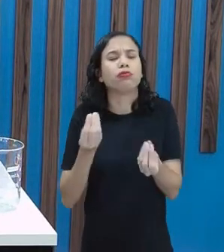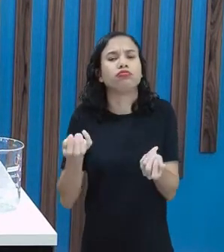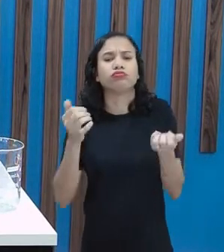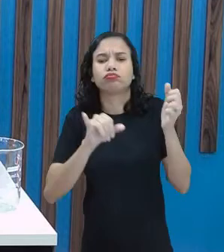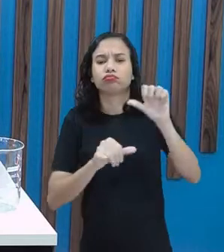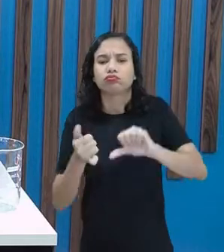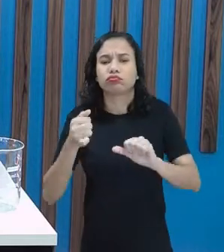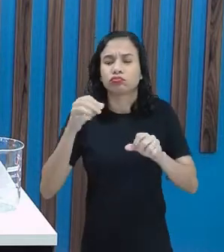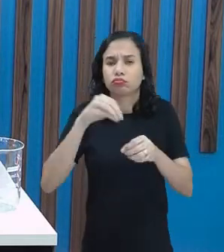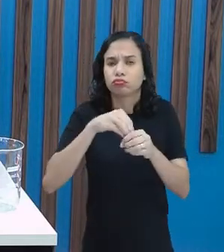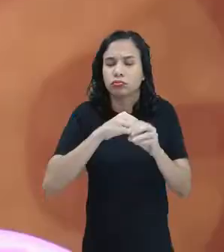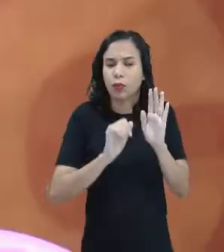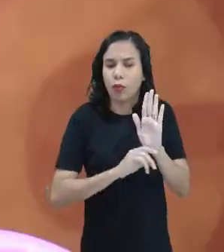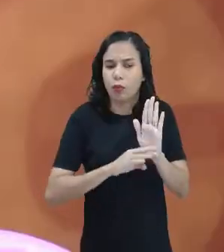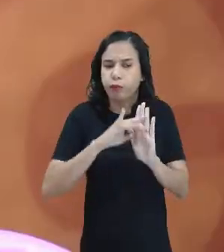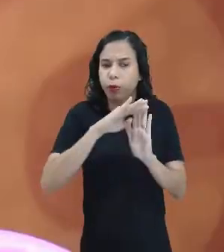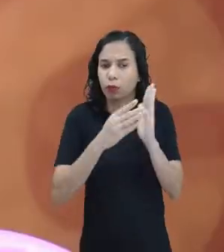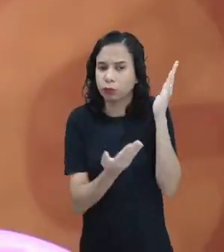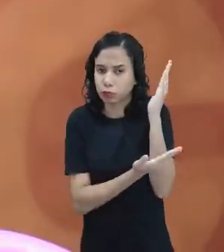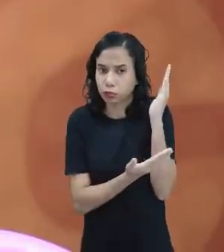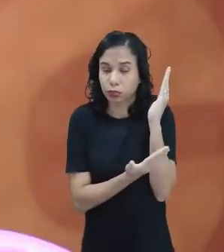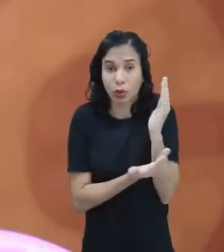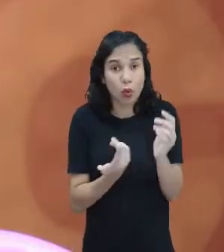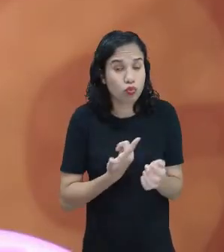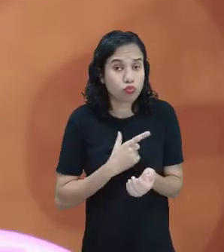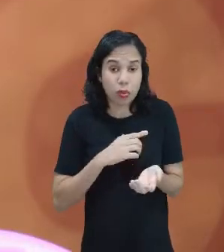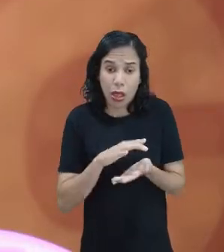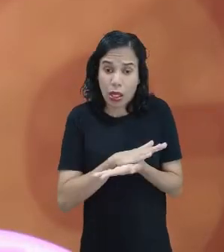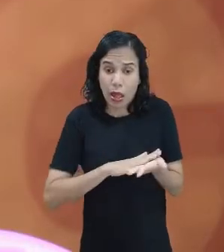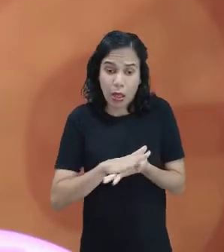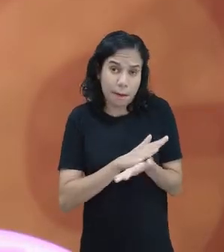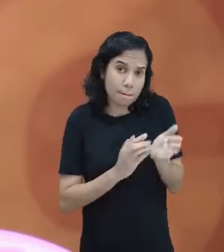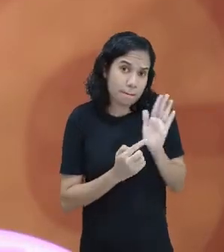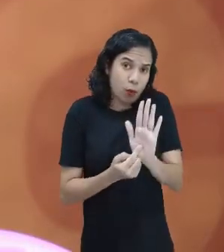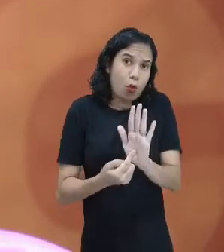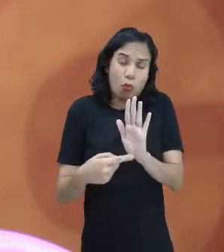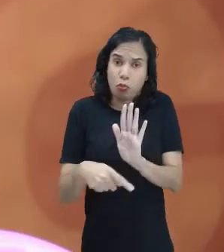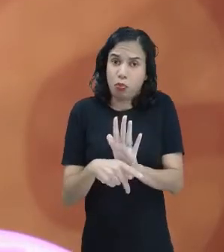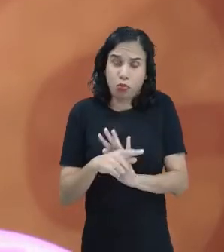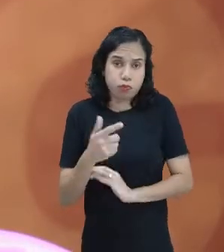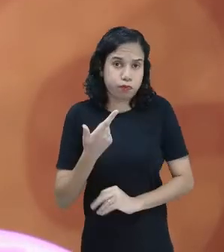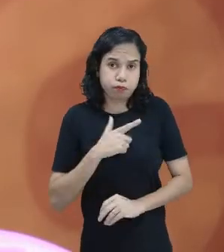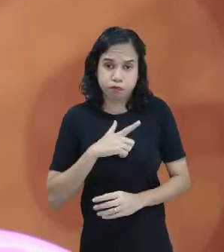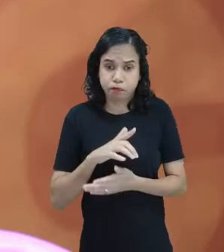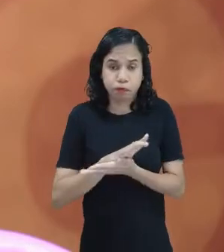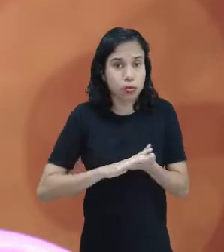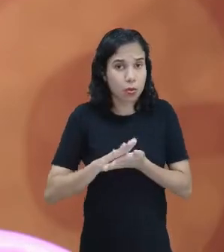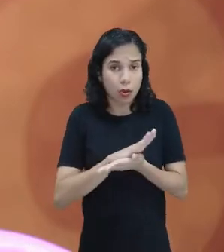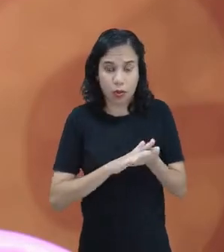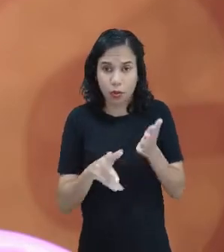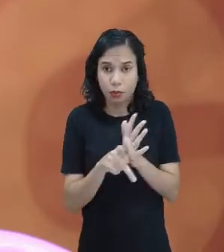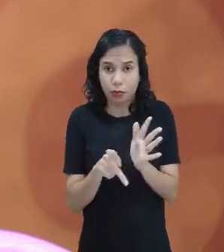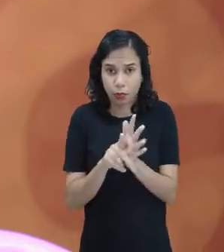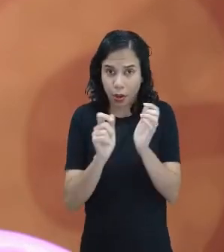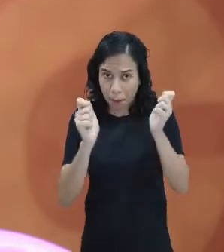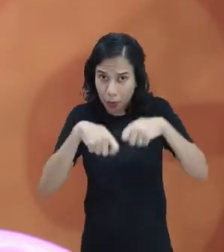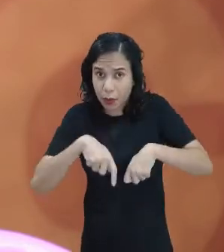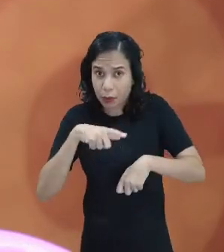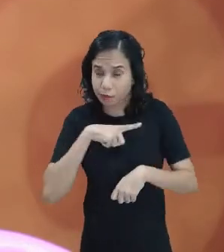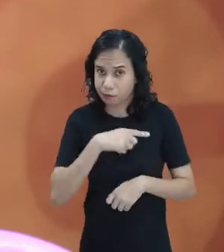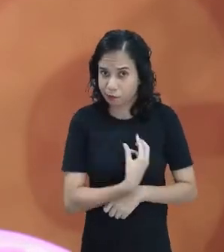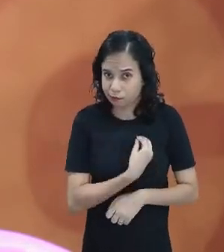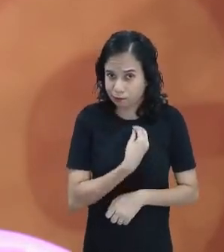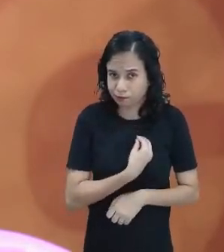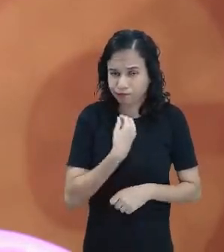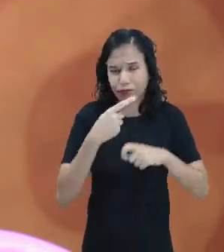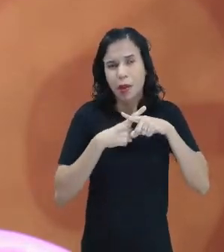cabe dentro dessa garrafa. Porque não tem nada mostrando, não tem nada aqui, ó, identificando a capacidade dela.